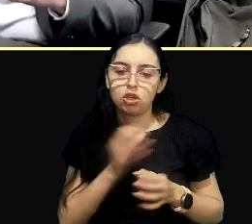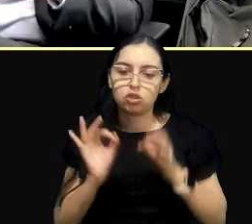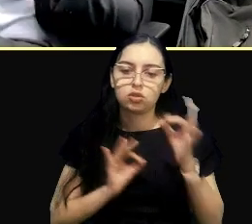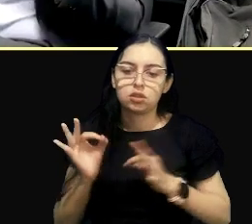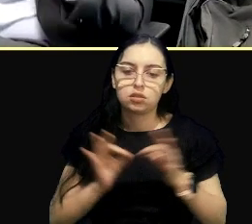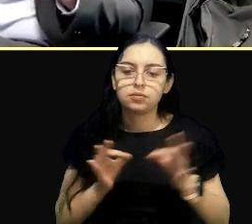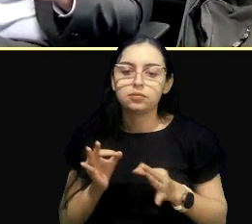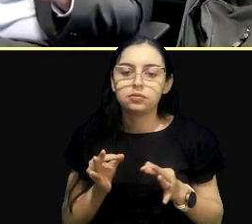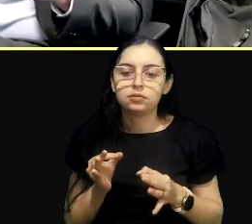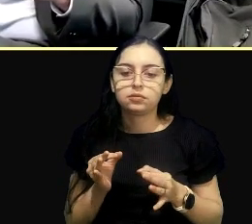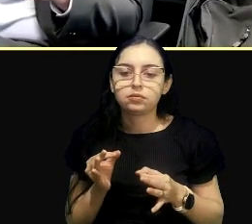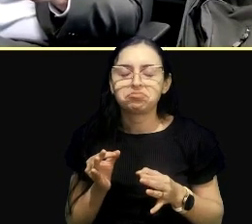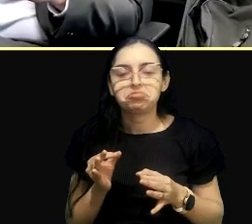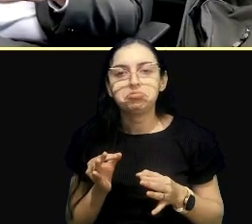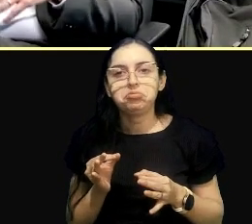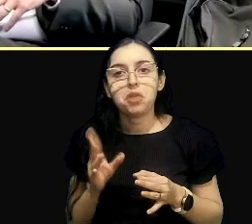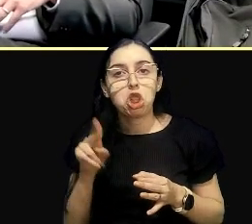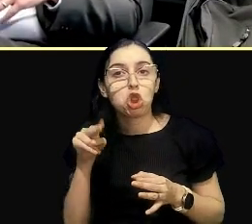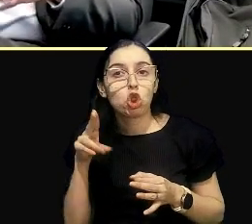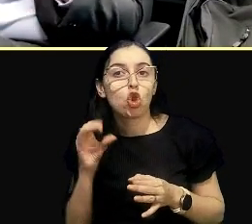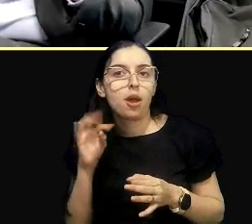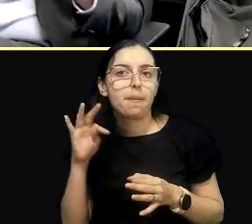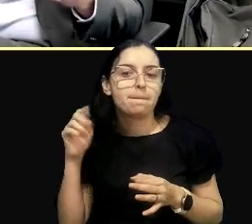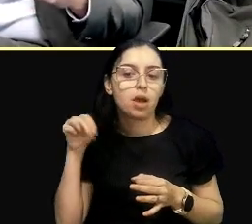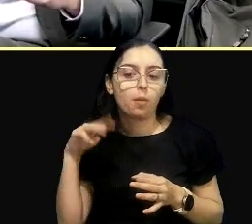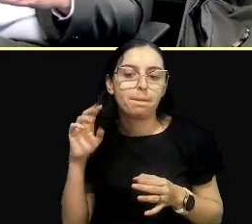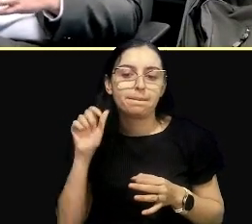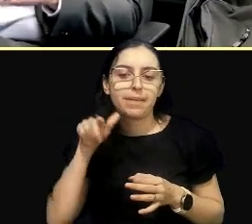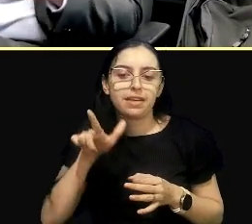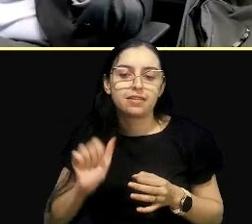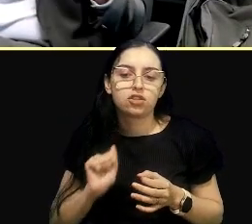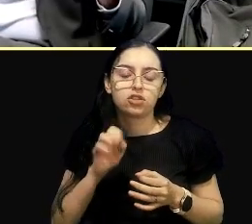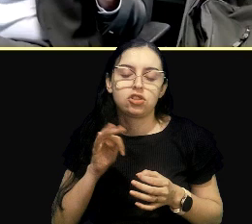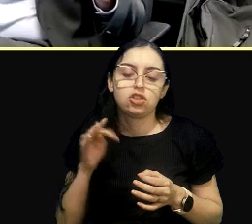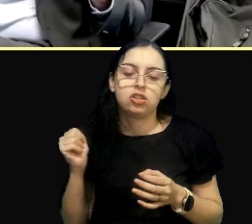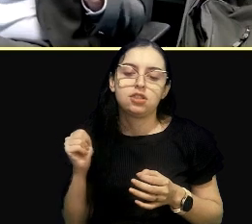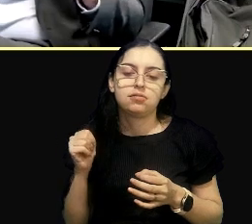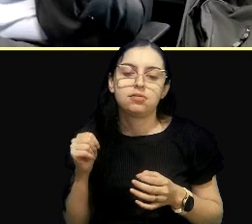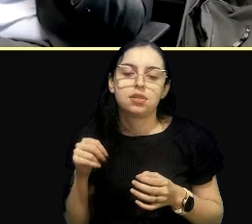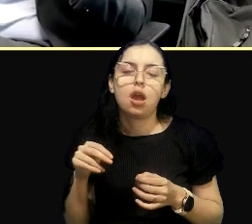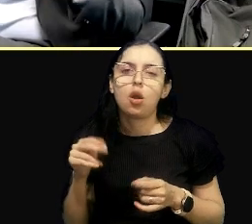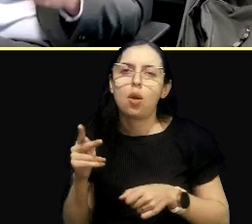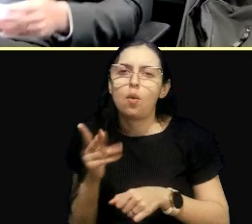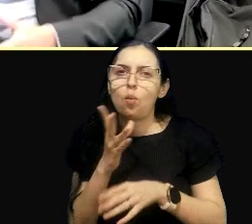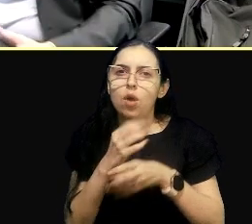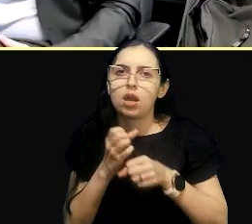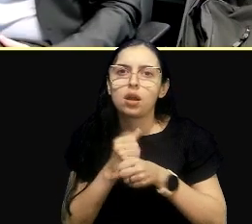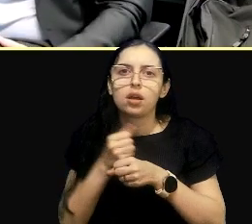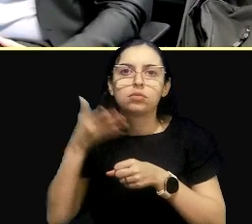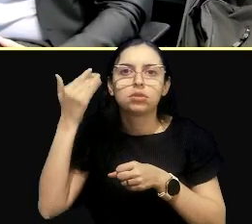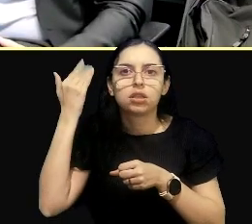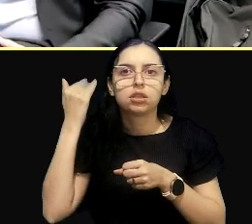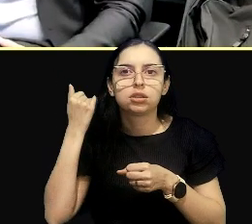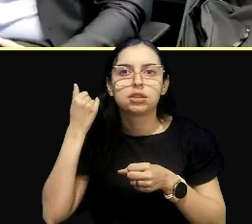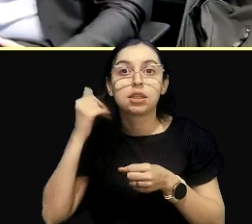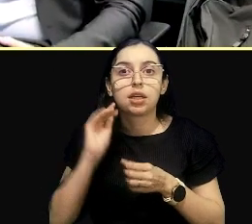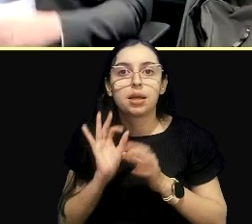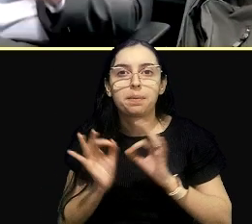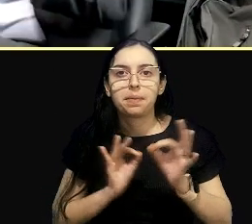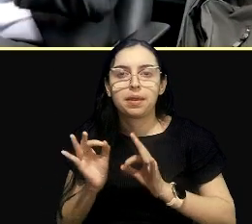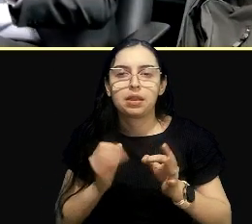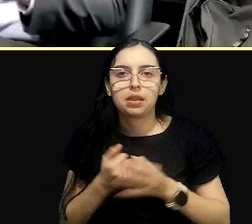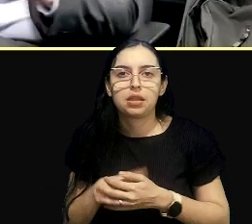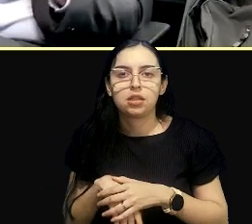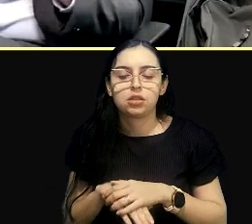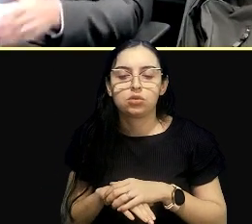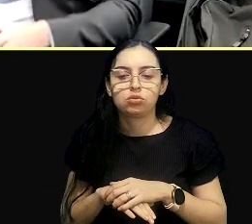normalmente fazemos uma análise em retrospectiva dessas questões ambientais, e eu